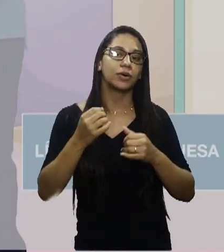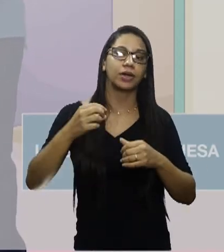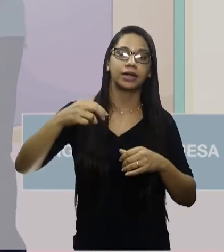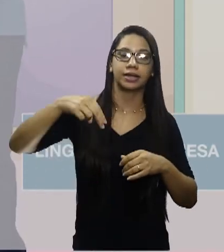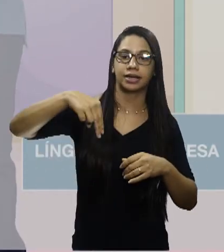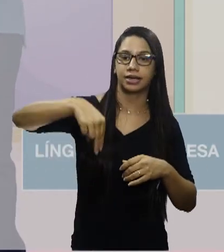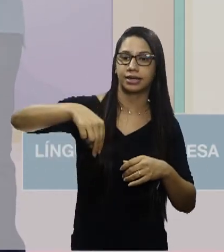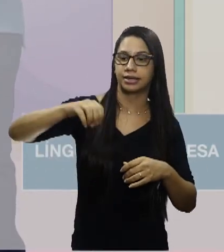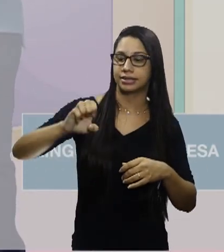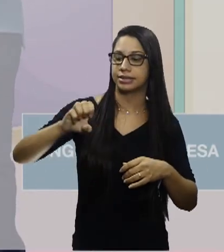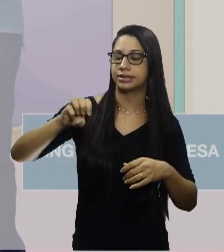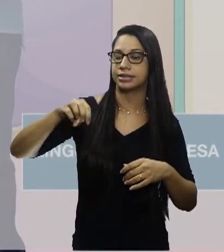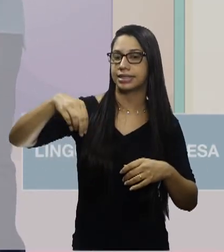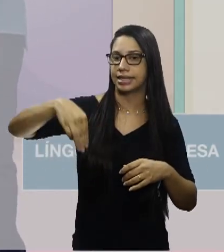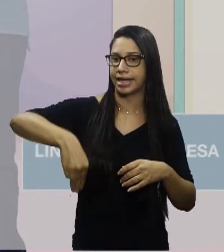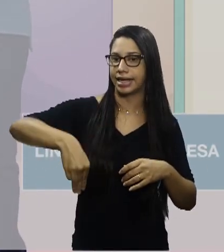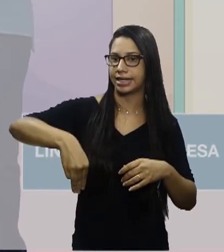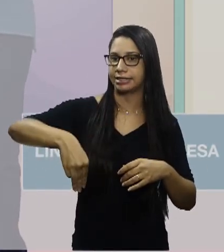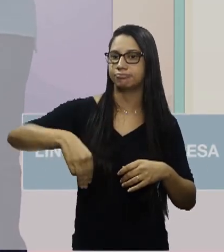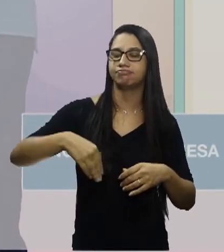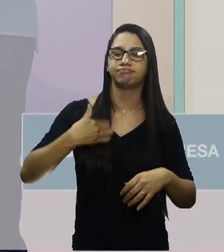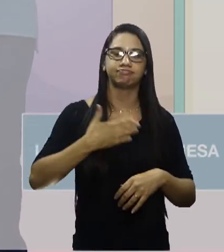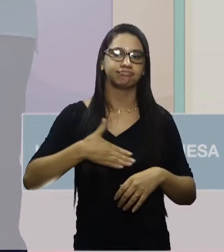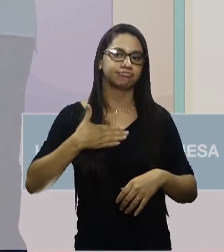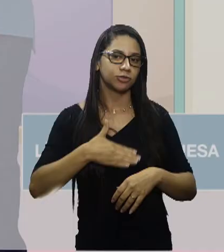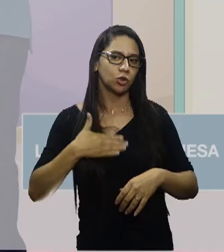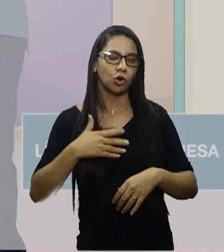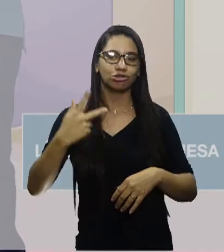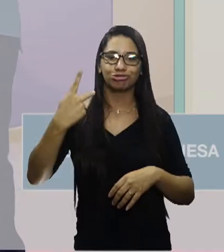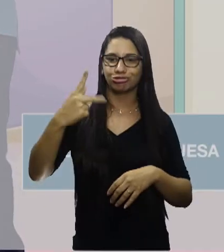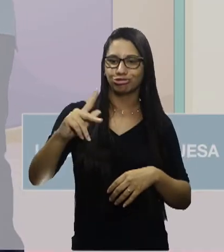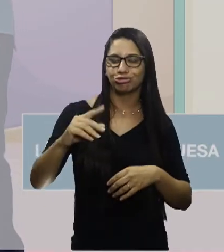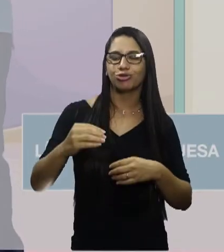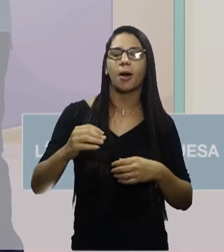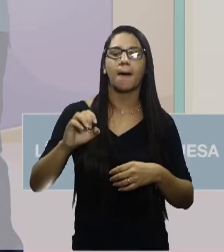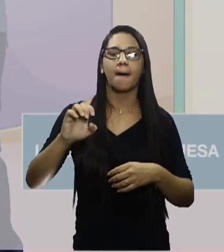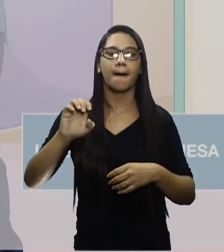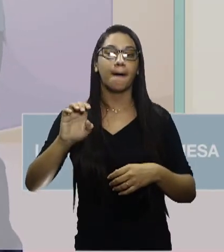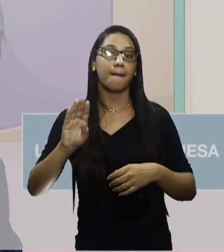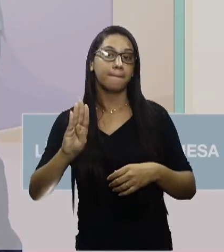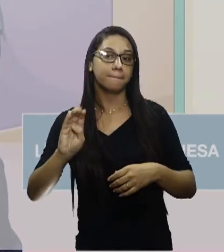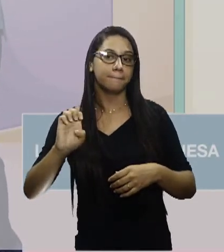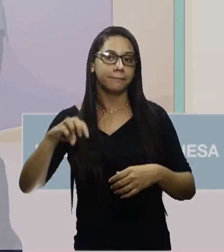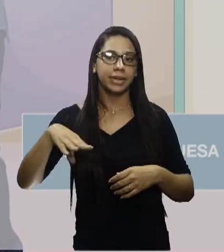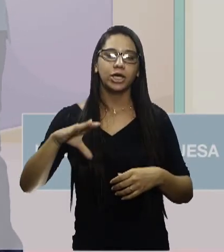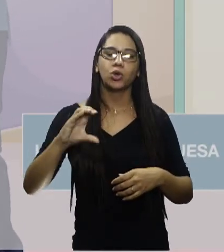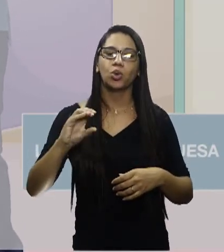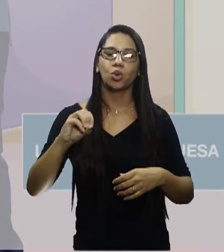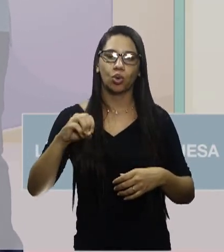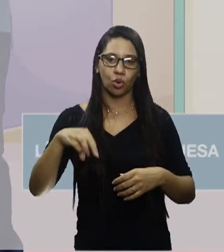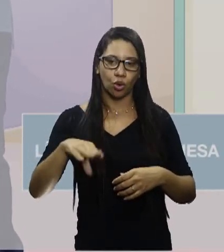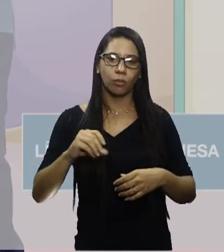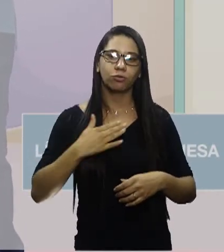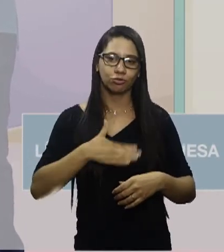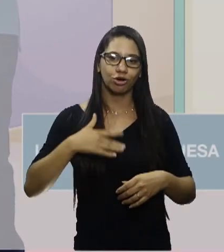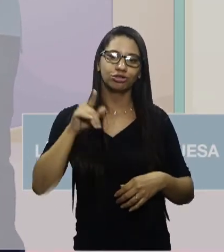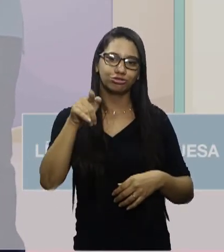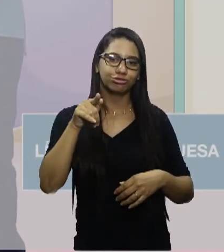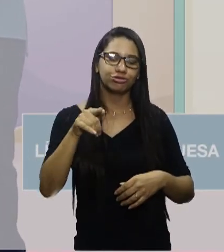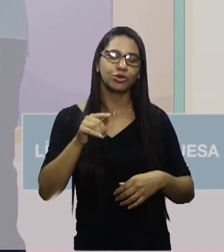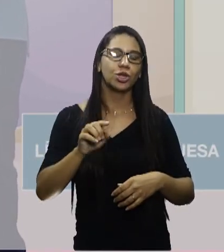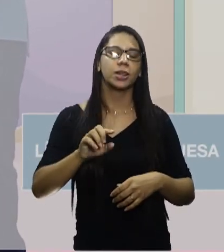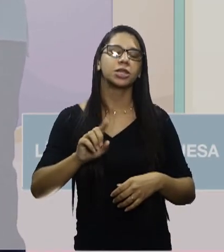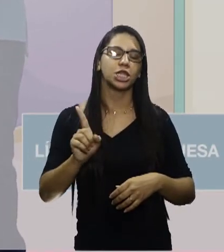coordenada aditiva. Aditiva. Gosto muito dele, bem como gosto muito de você. Não só visitei a Torre